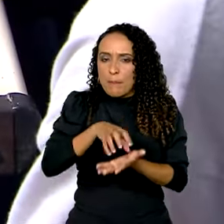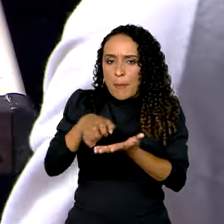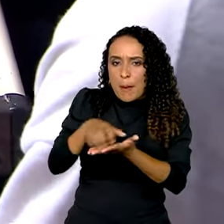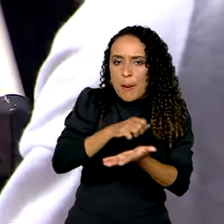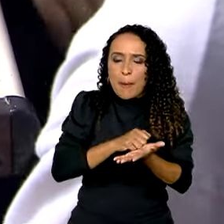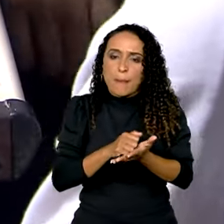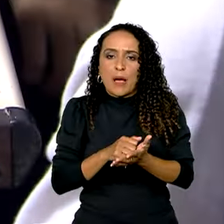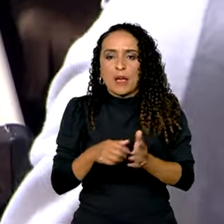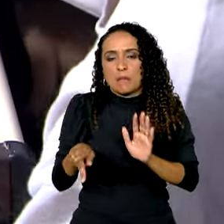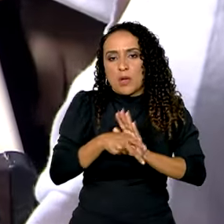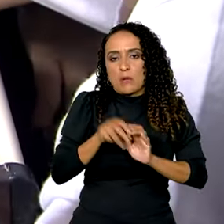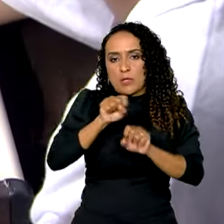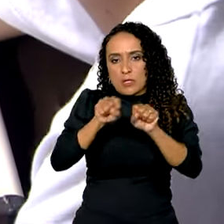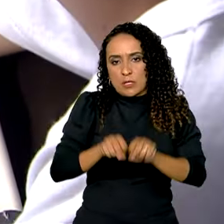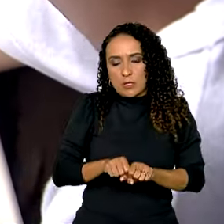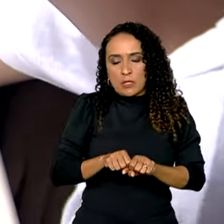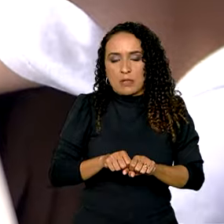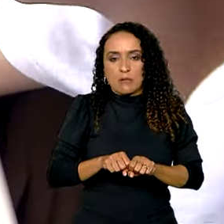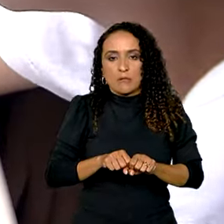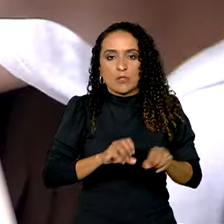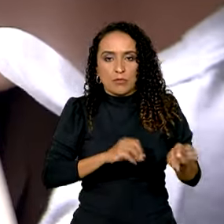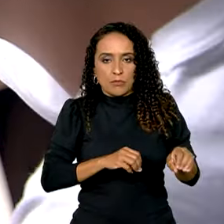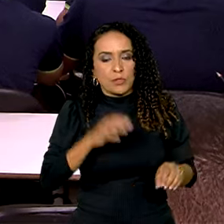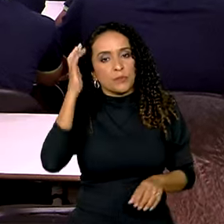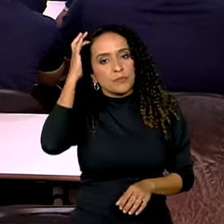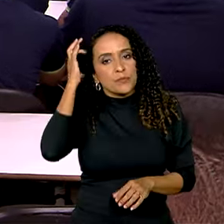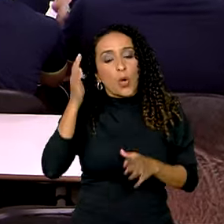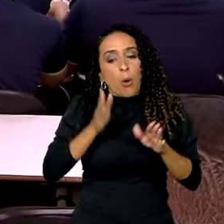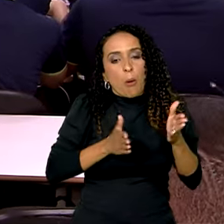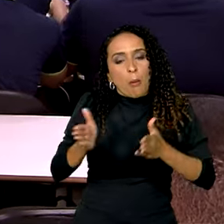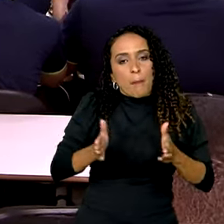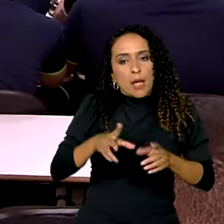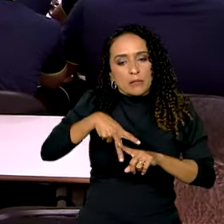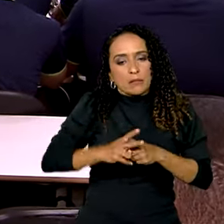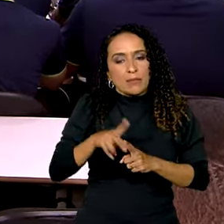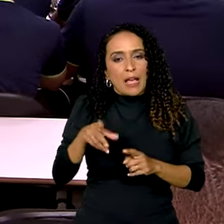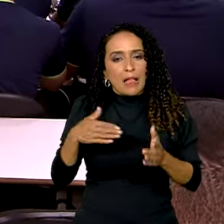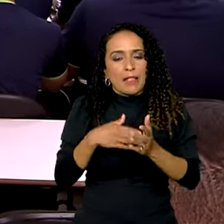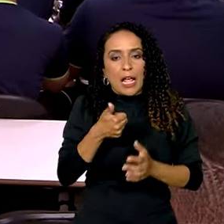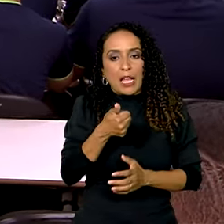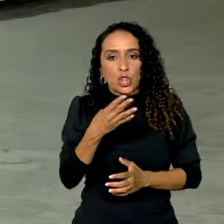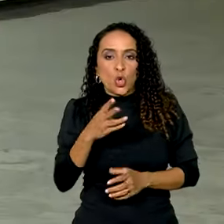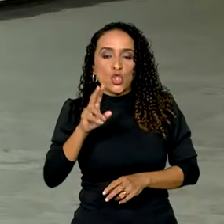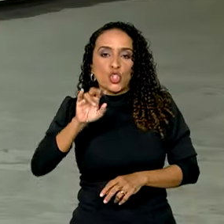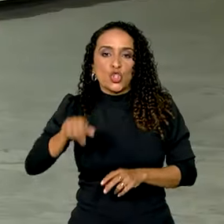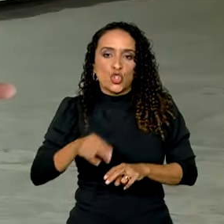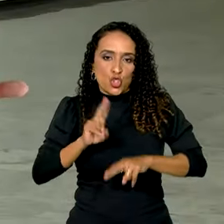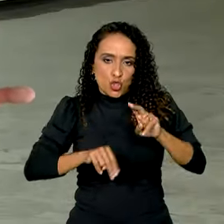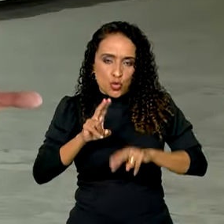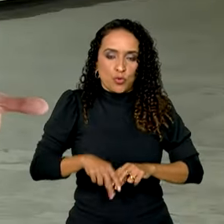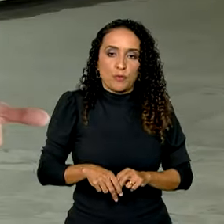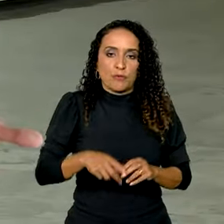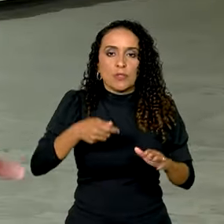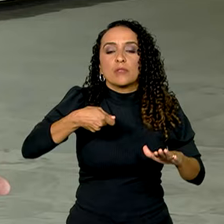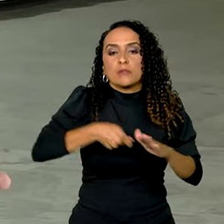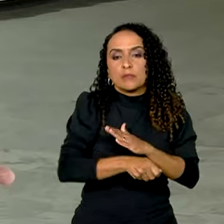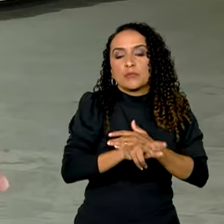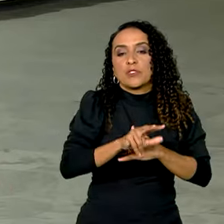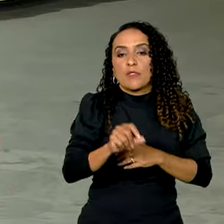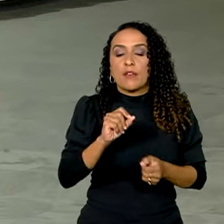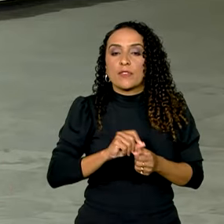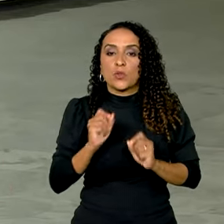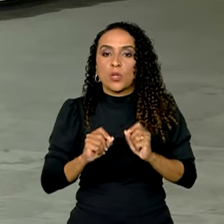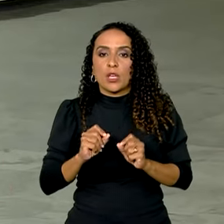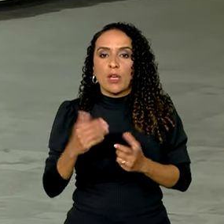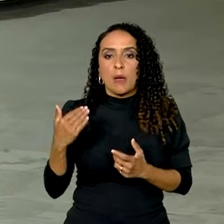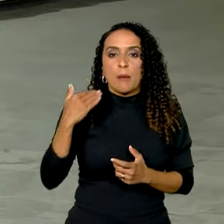por parte dos sistemas de ensino. O prazo para a correção é até o dia 14 de junho. O depósito será realizado